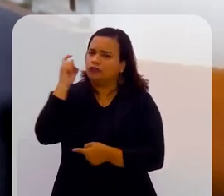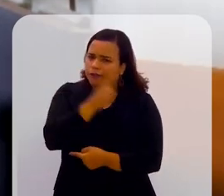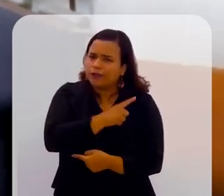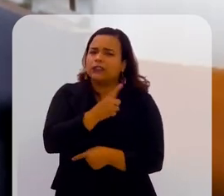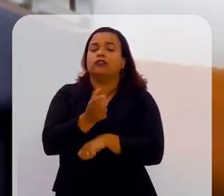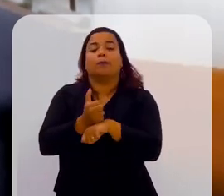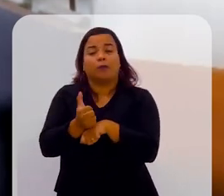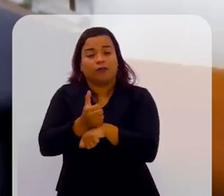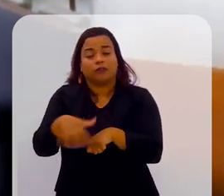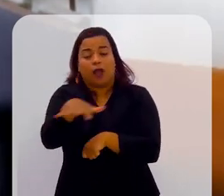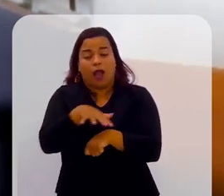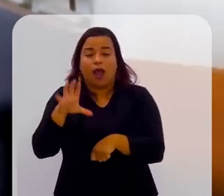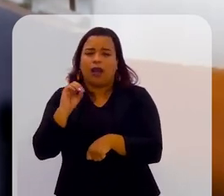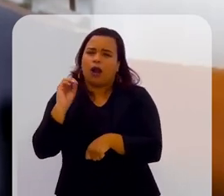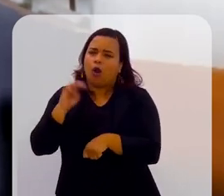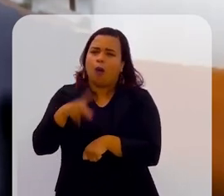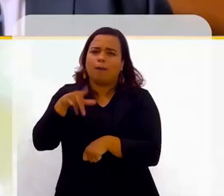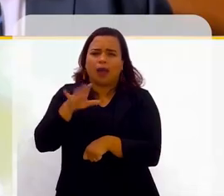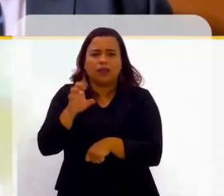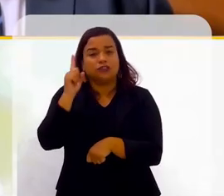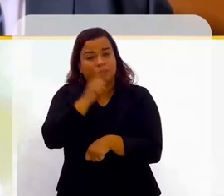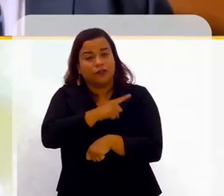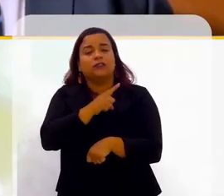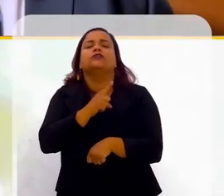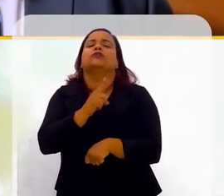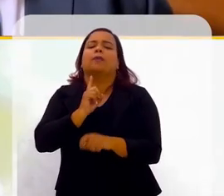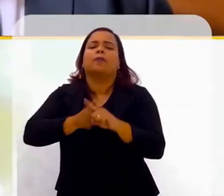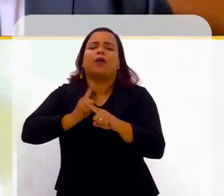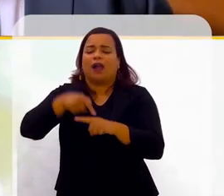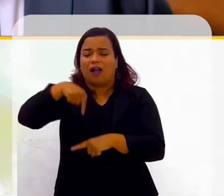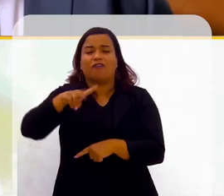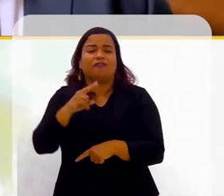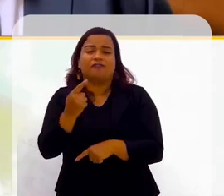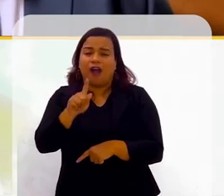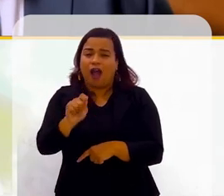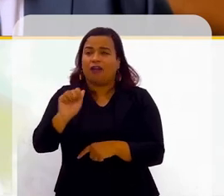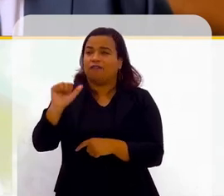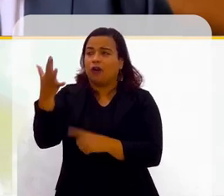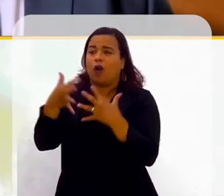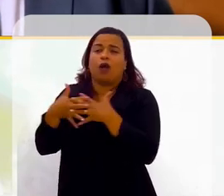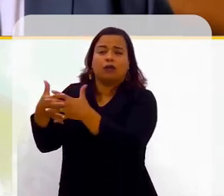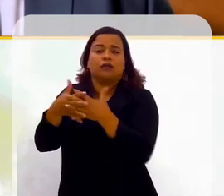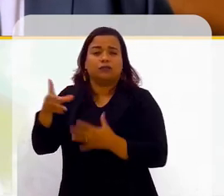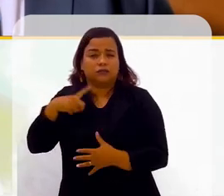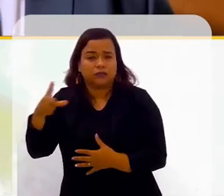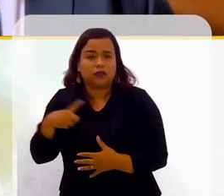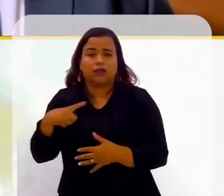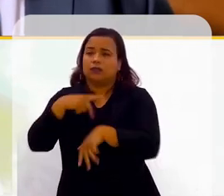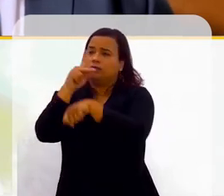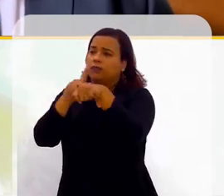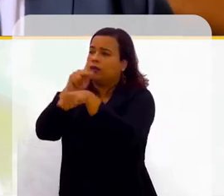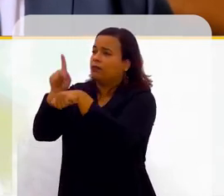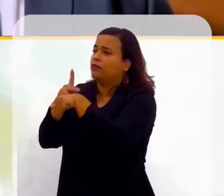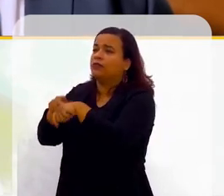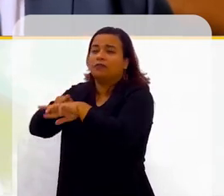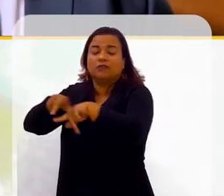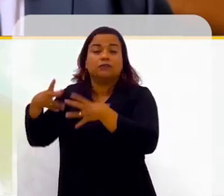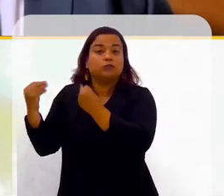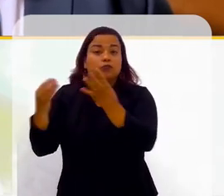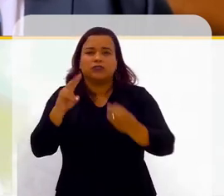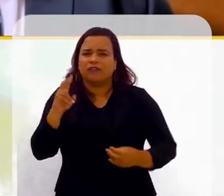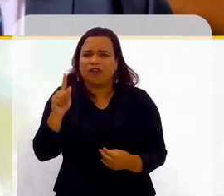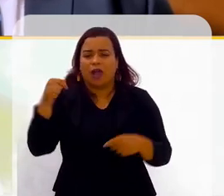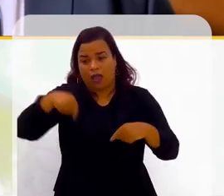profissionais dessa área, porque tem muitas vagas nos Estados Unidos, muitas vagas em vários outros países, muitas